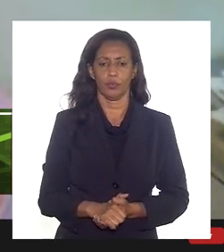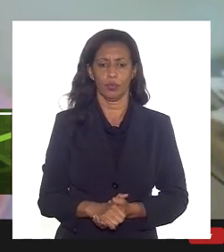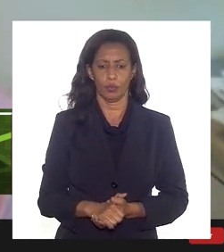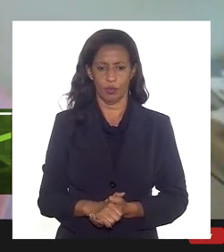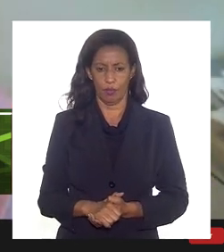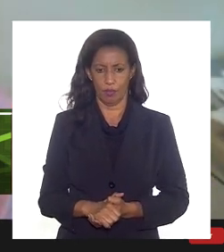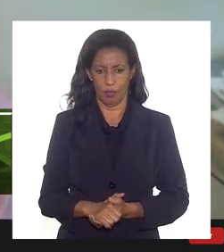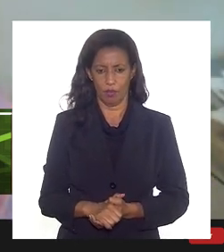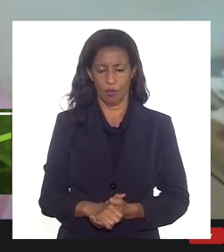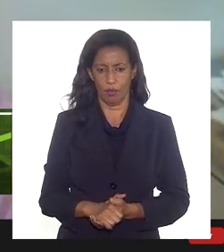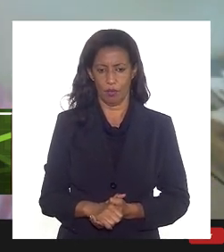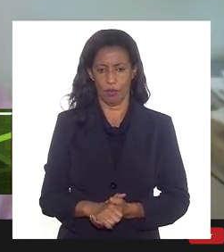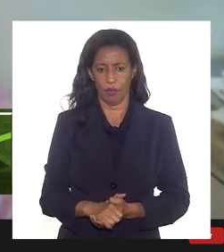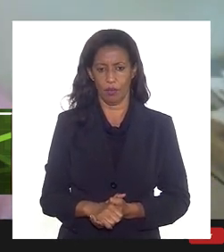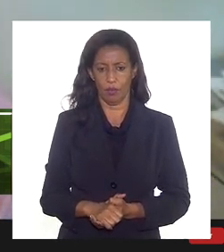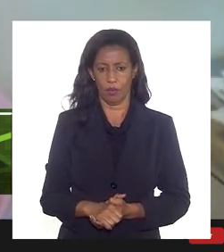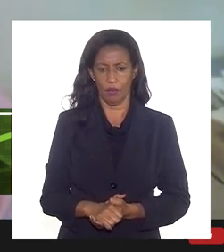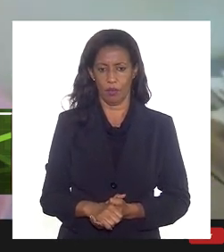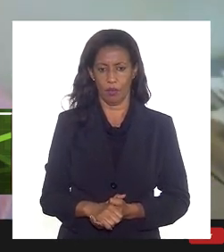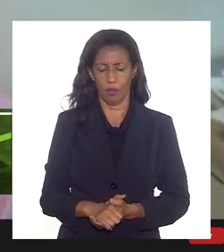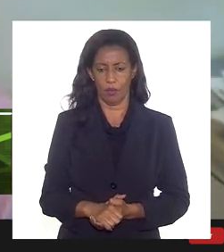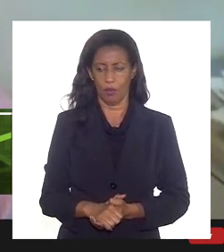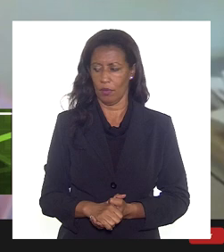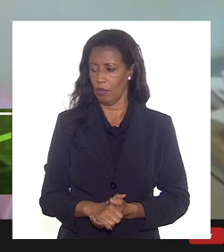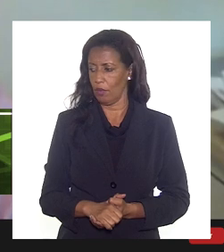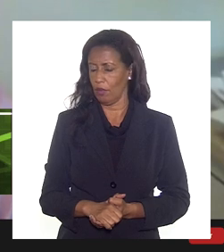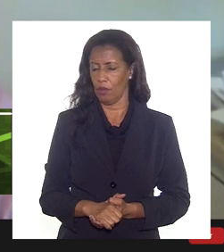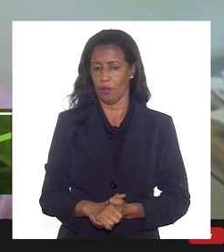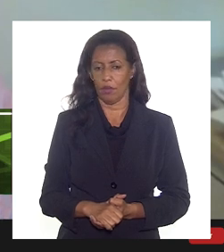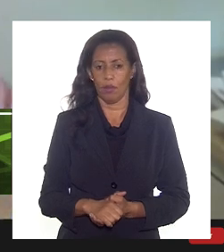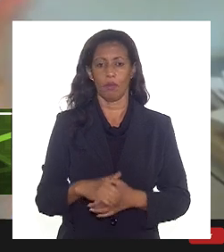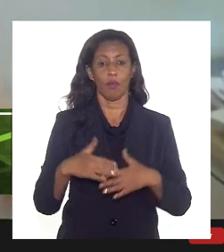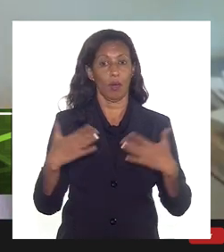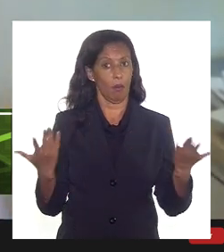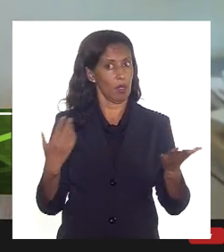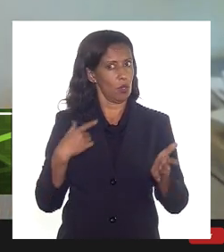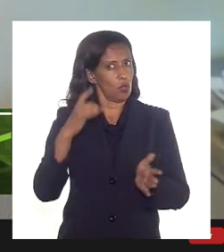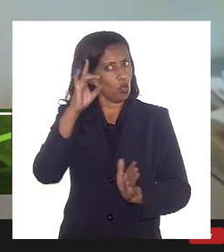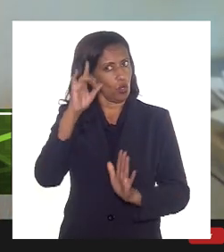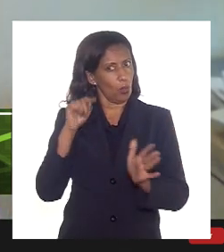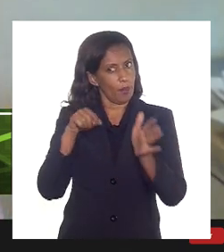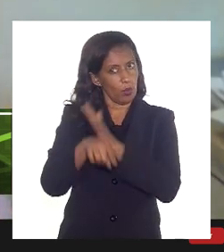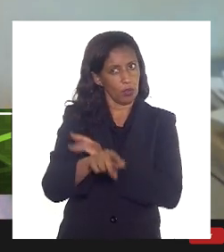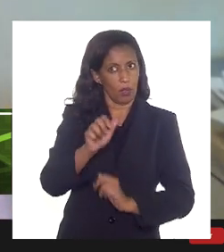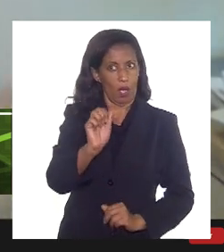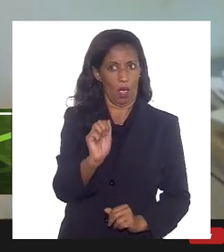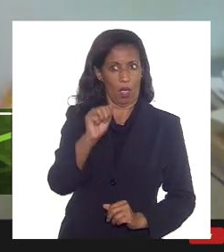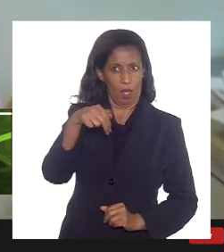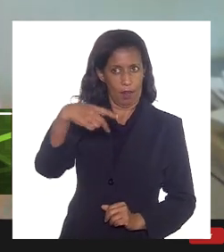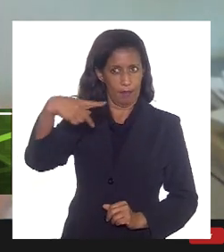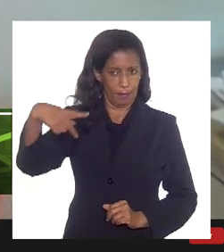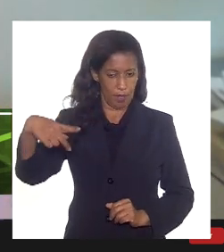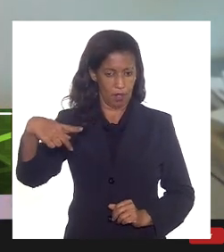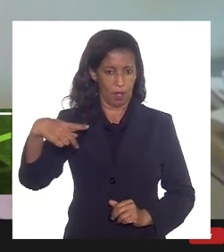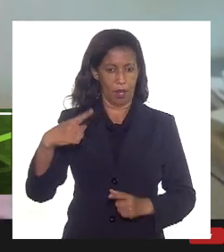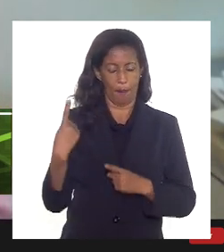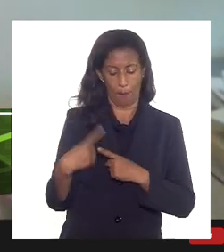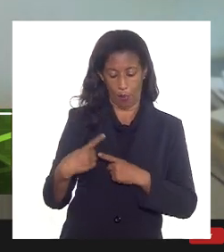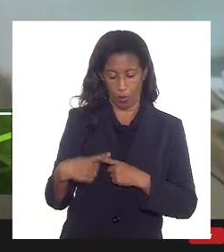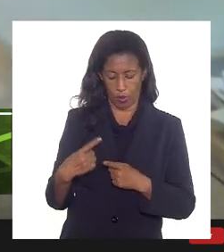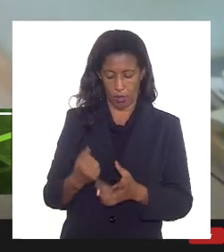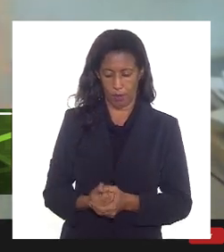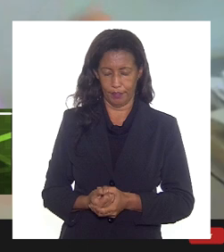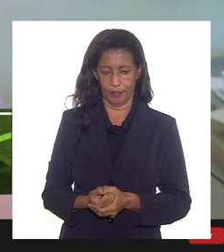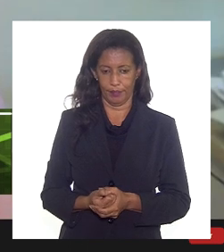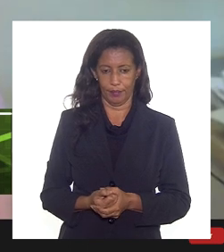ANP não faz um decreto, não faz um decreto da República, mas eu estou perguntando a ANP porque se